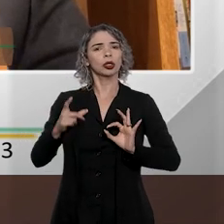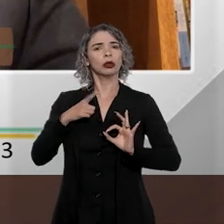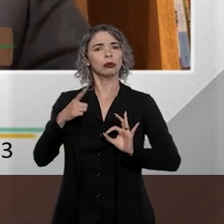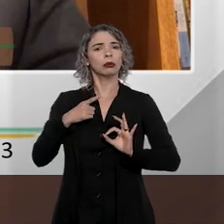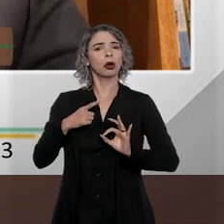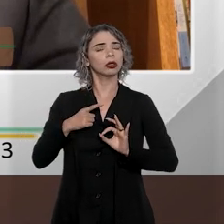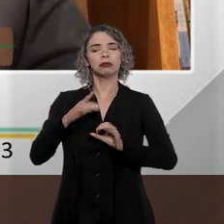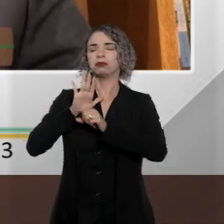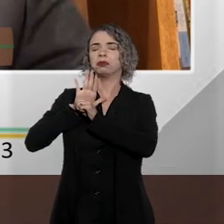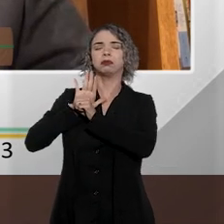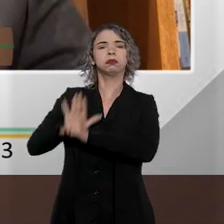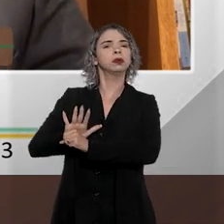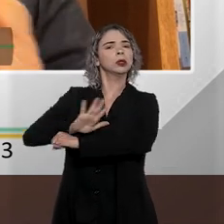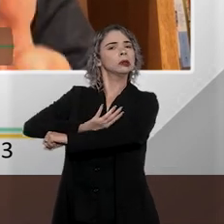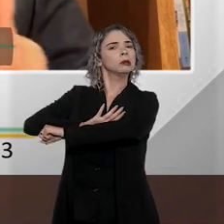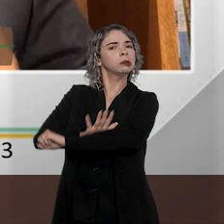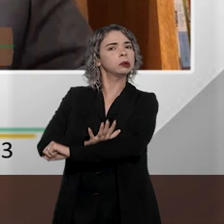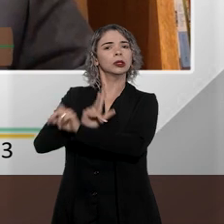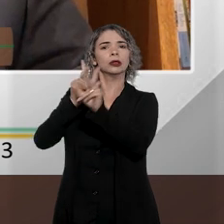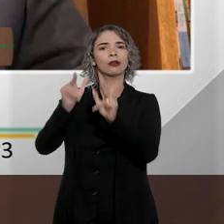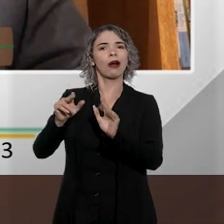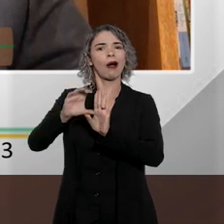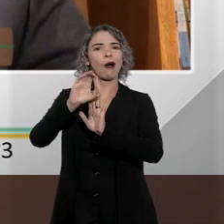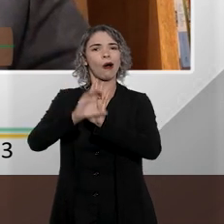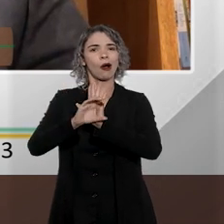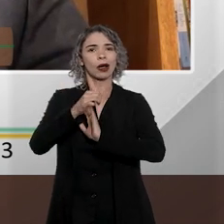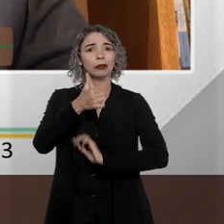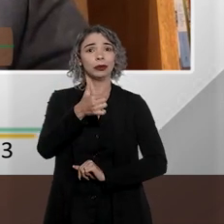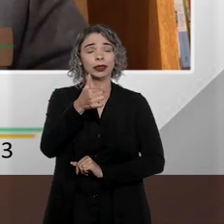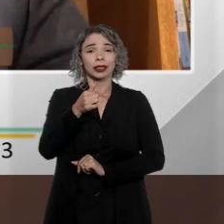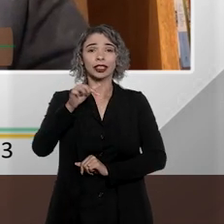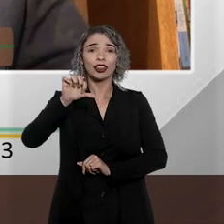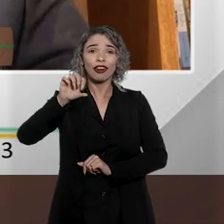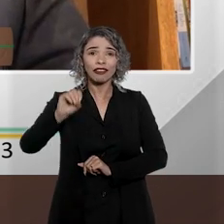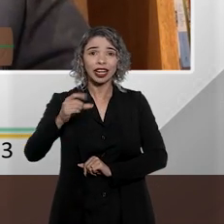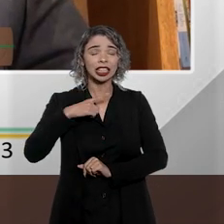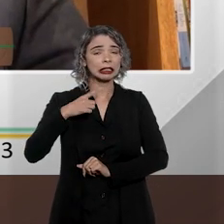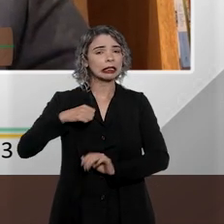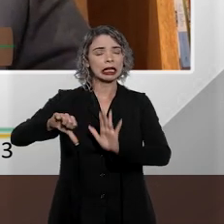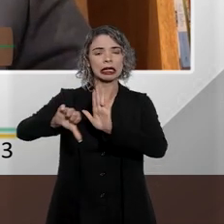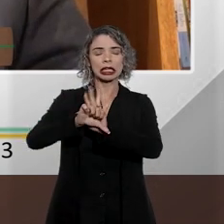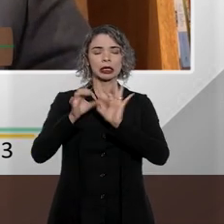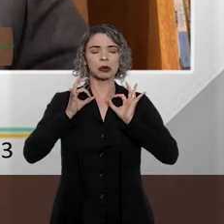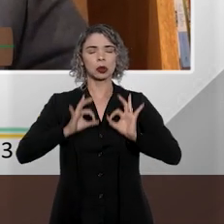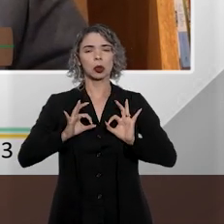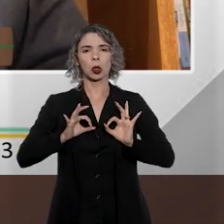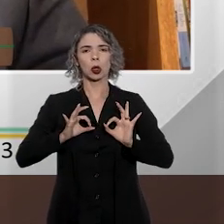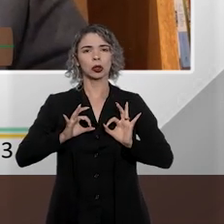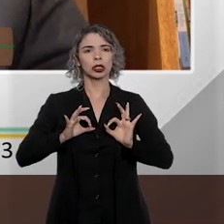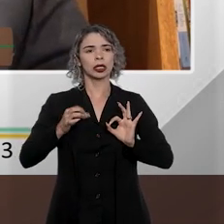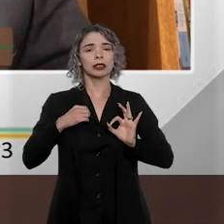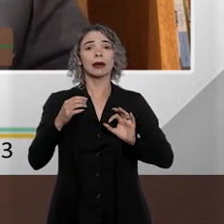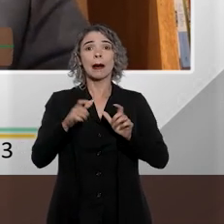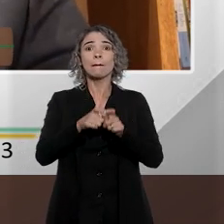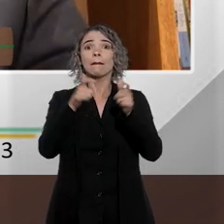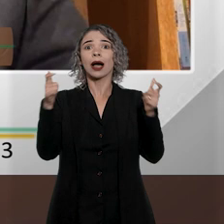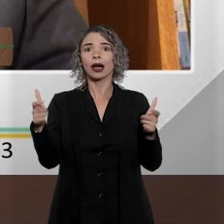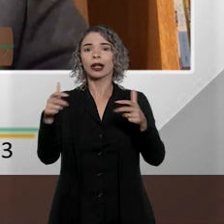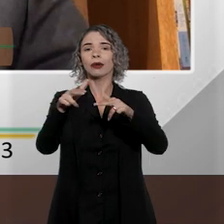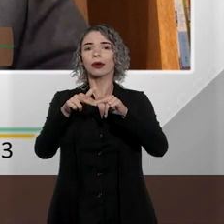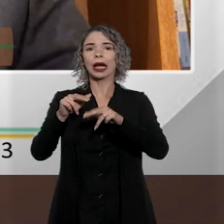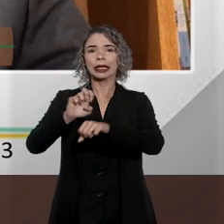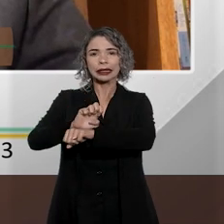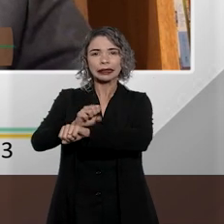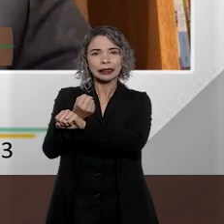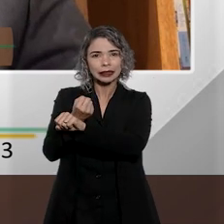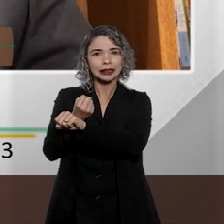despudoradamente racista, como era o Código de 1890, que criminalizava condutas perpetradas majoritariamente pelos